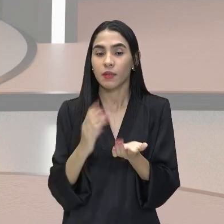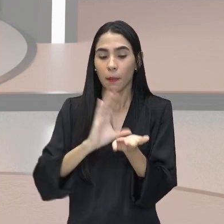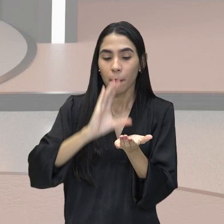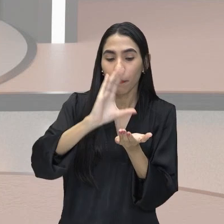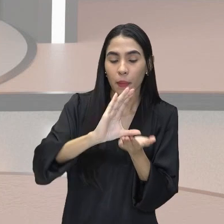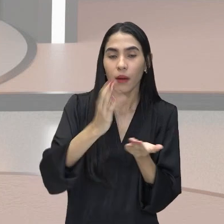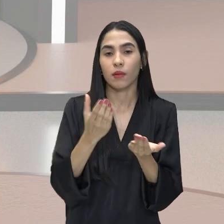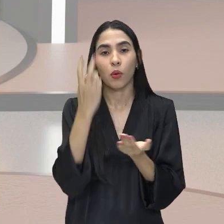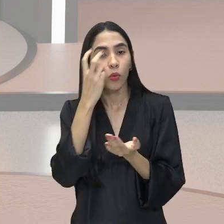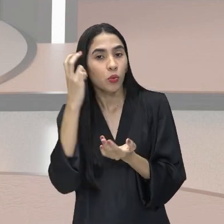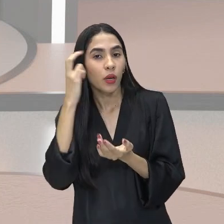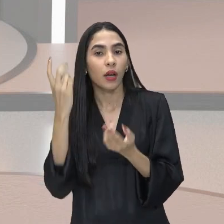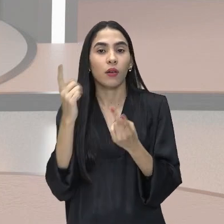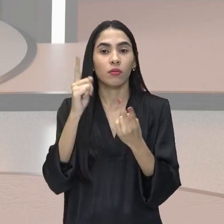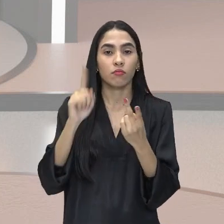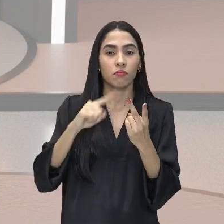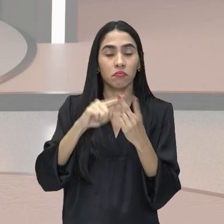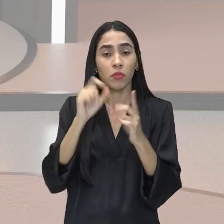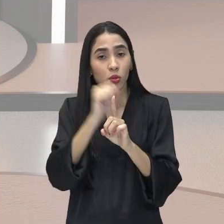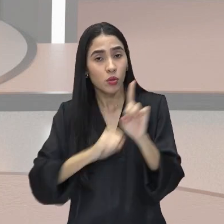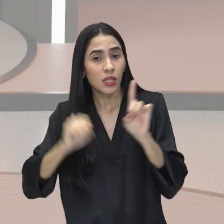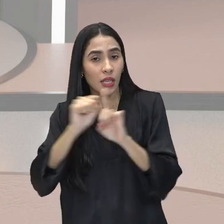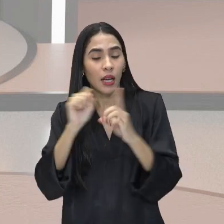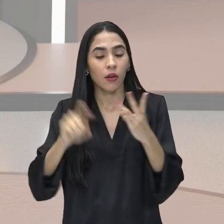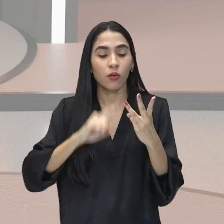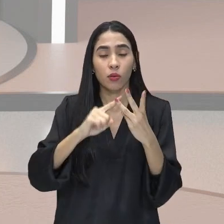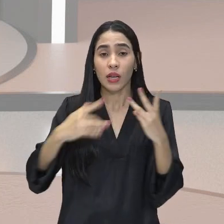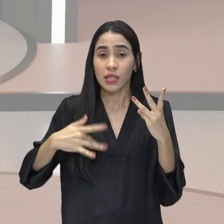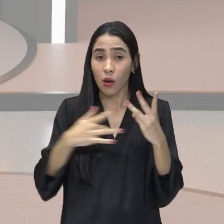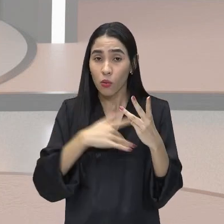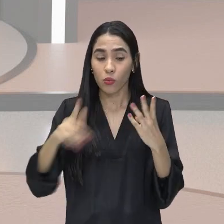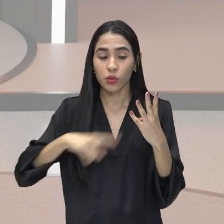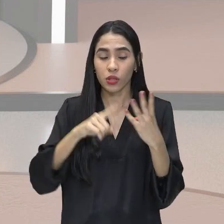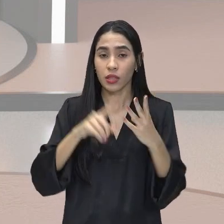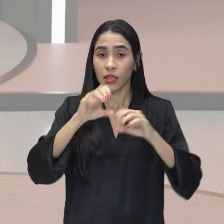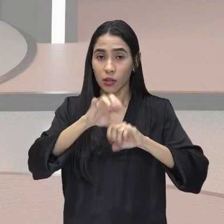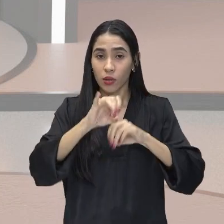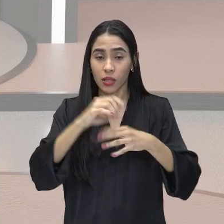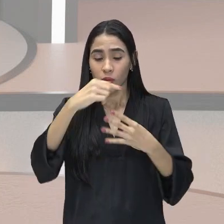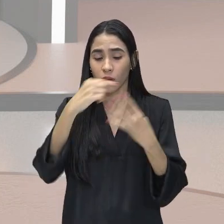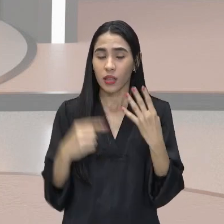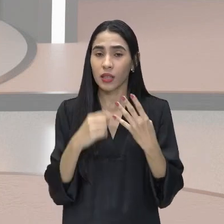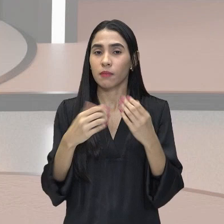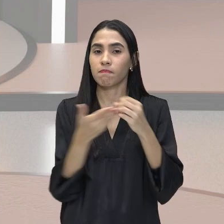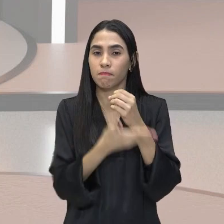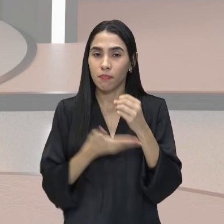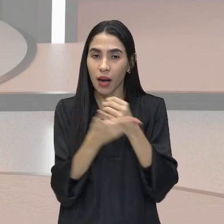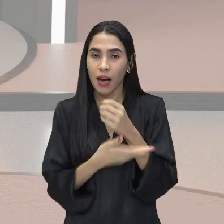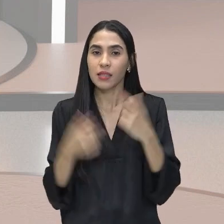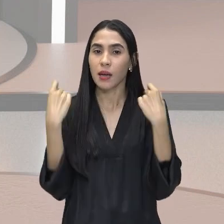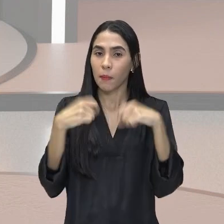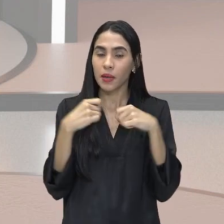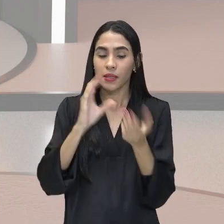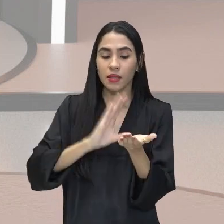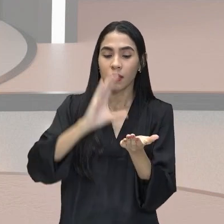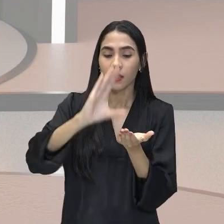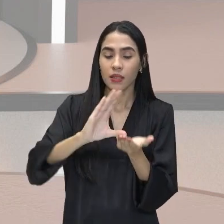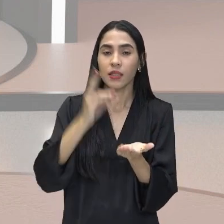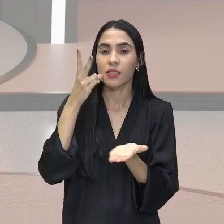saúde e educação. Essas são áreas básicas da sociedade que tem que ter investimento